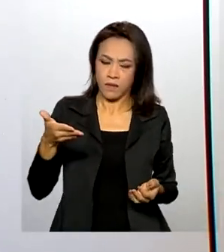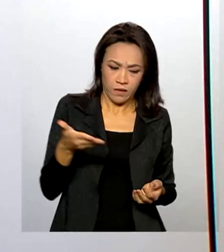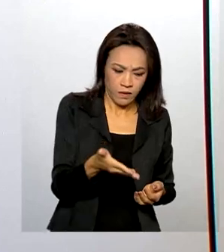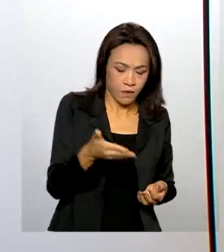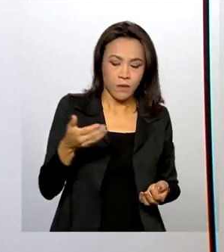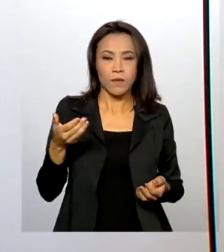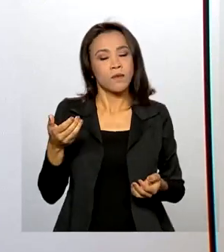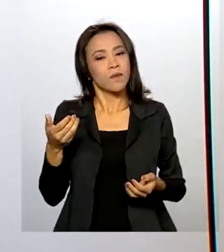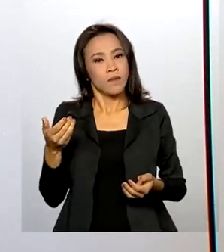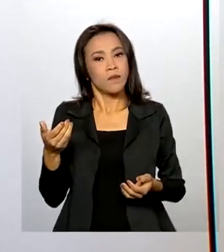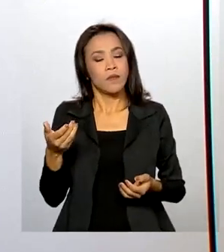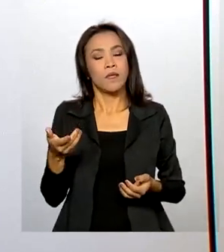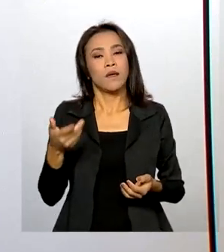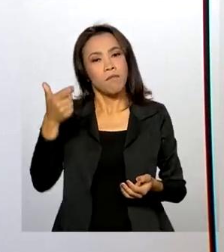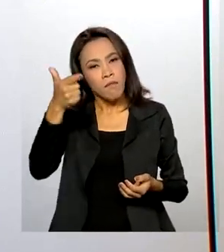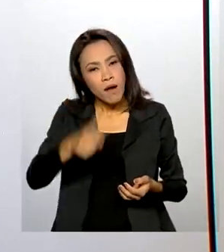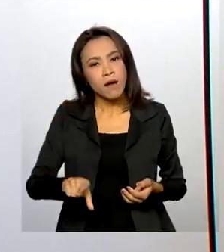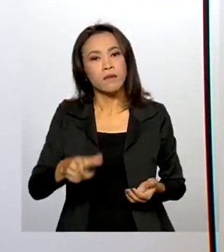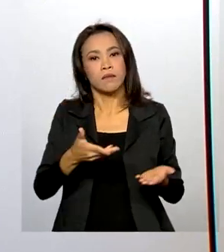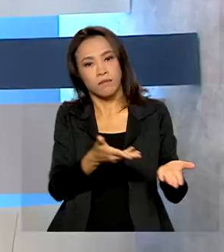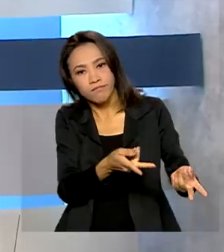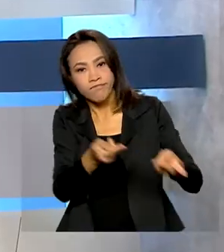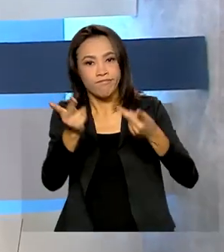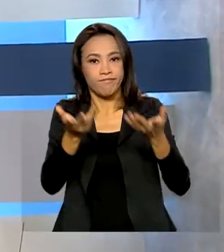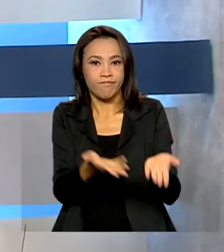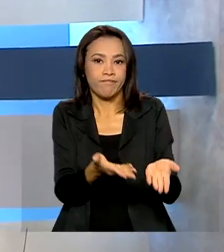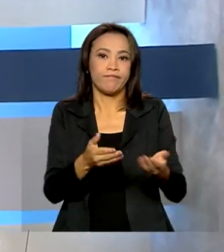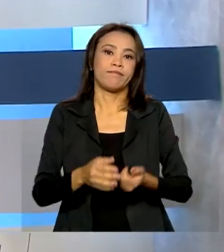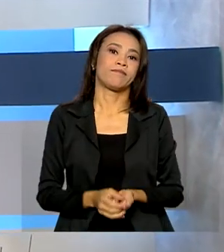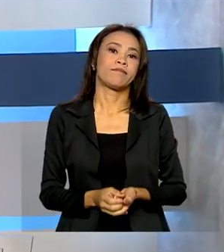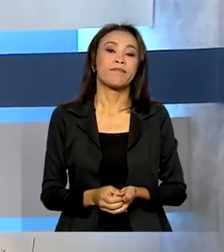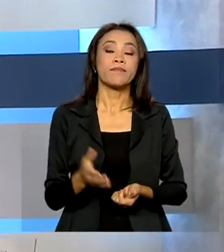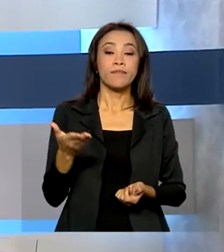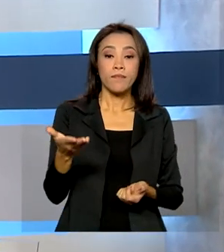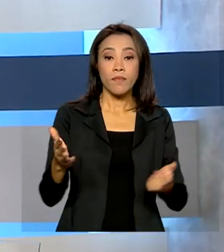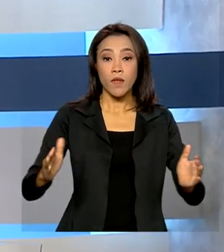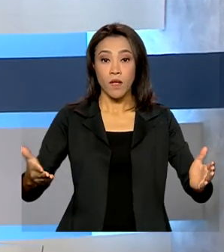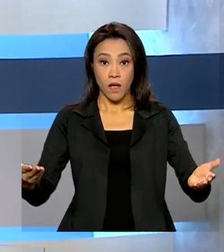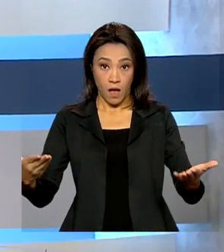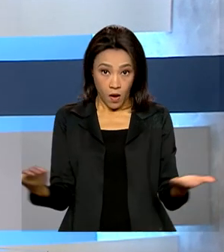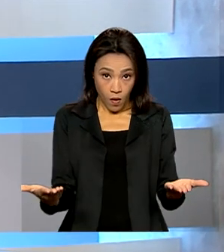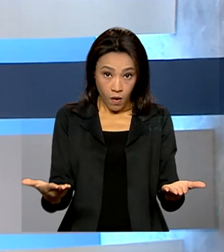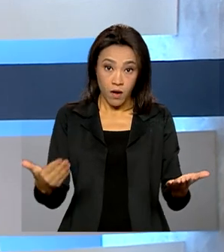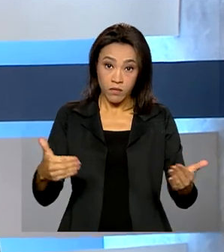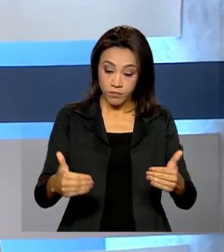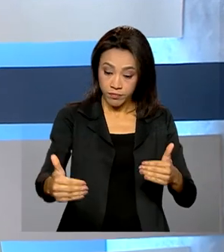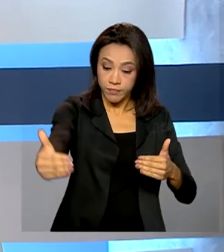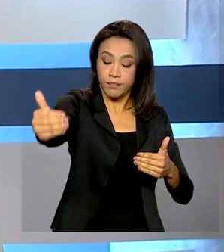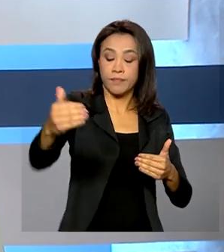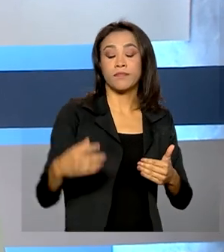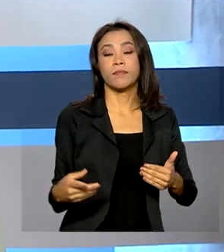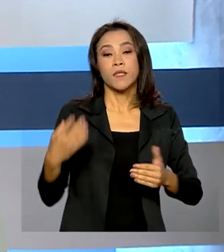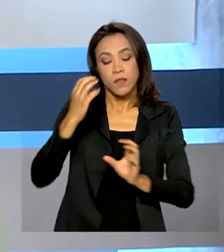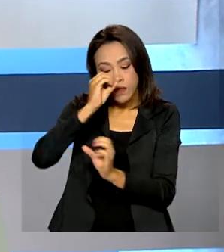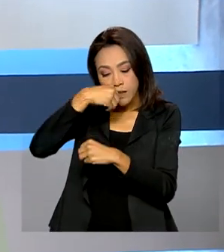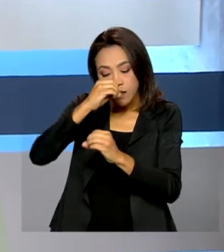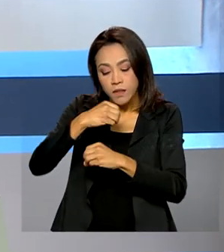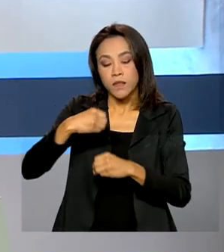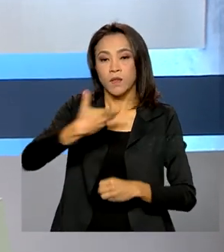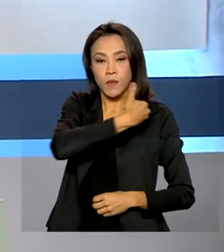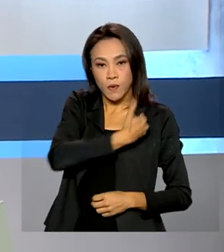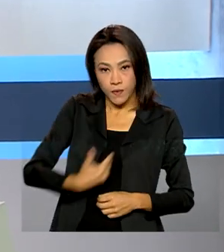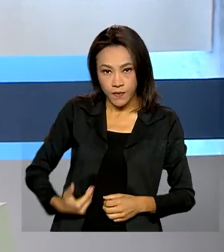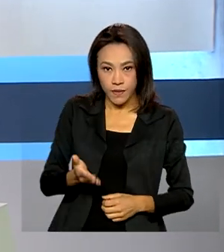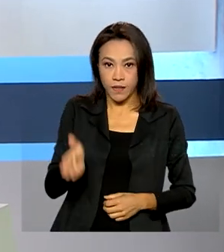com mais uma commodity. A partir de agora, os laboratórios públicos, privados e